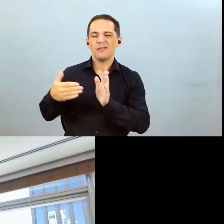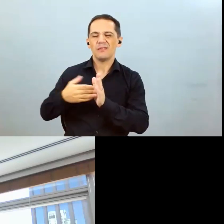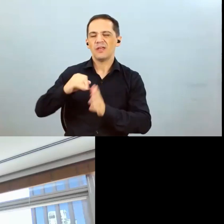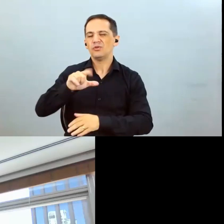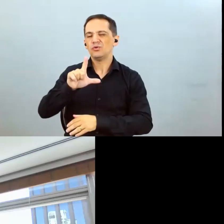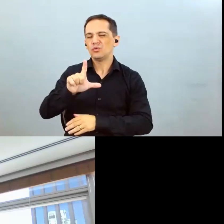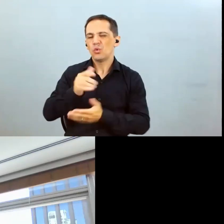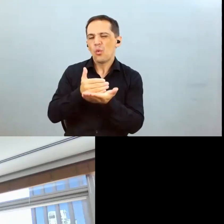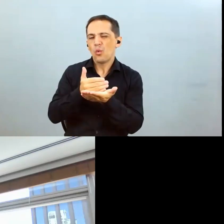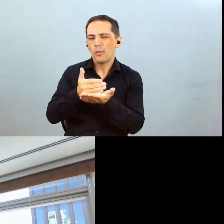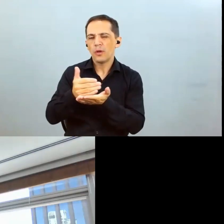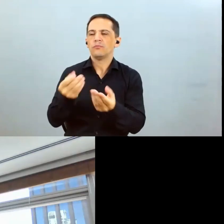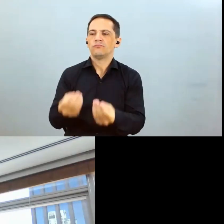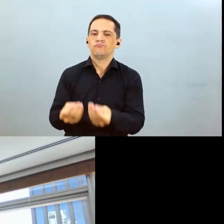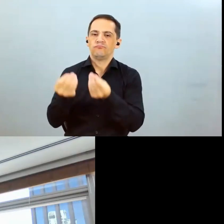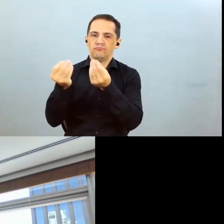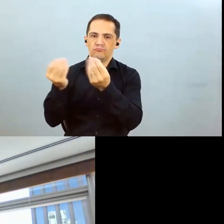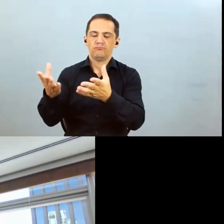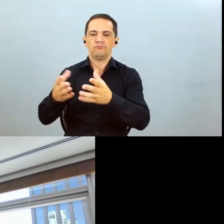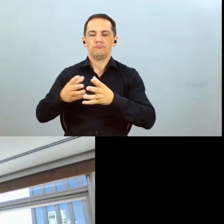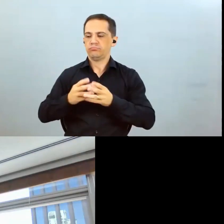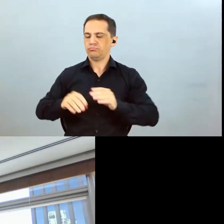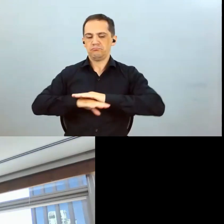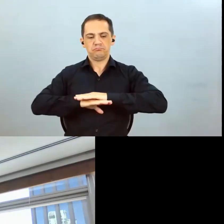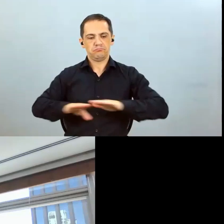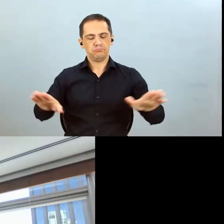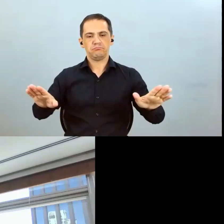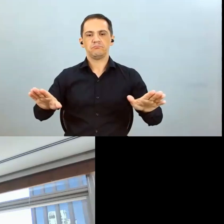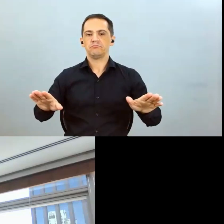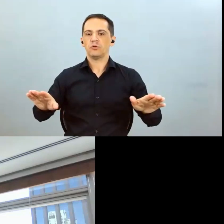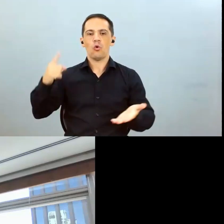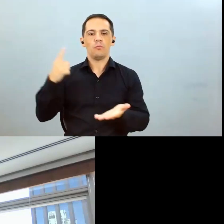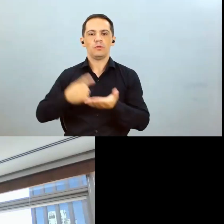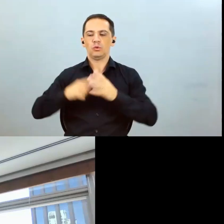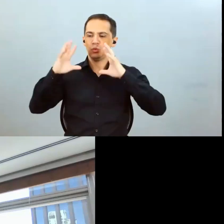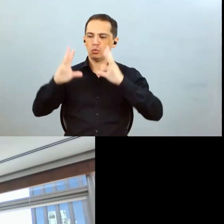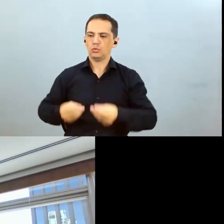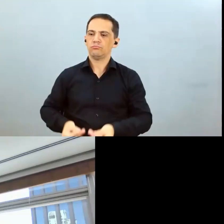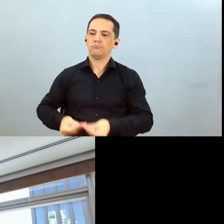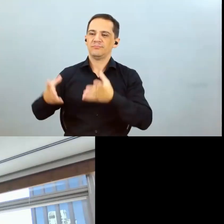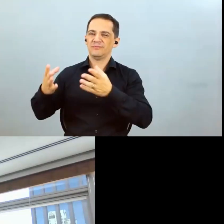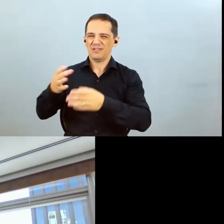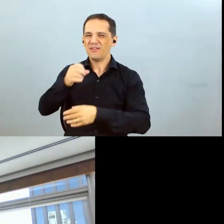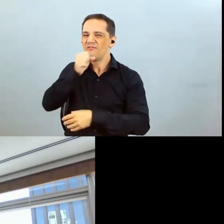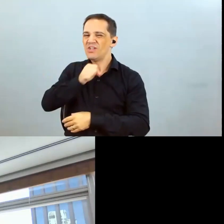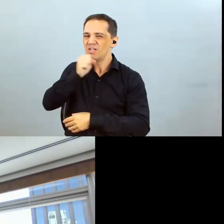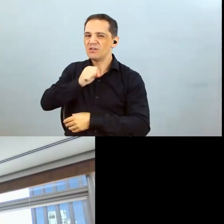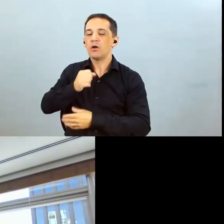normalmente quando a gente liquida as entregas do algodão da safra velha e aí obviamente já começa a colher a safra nova.